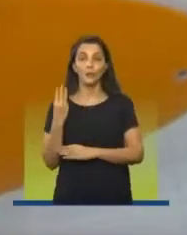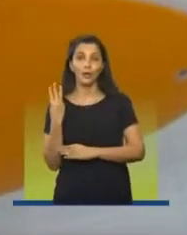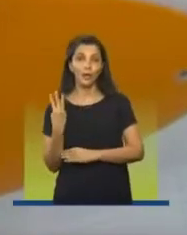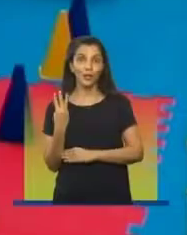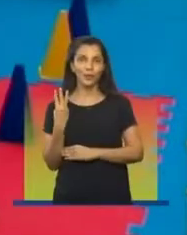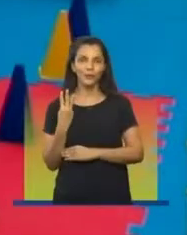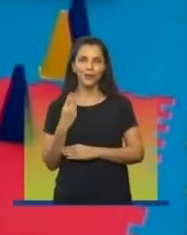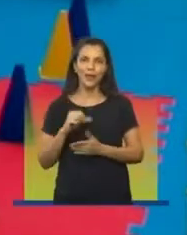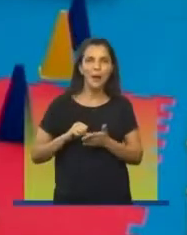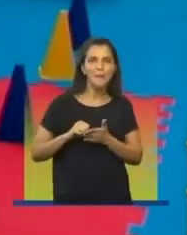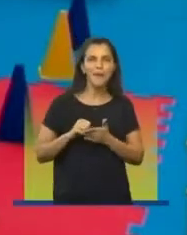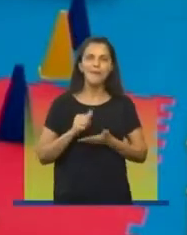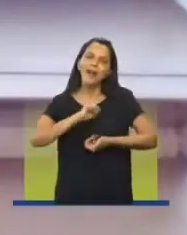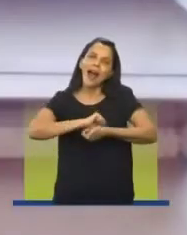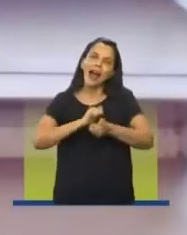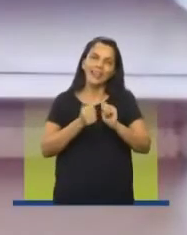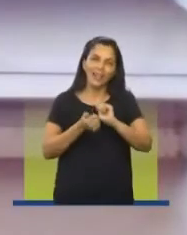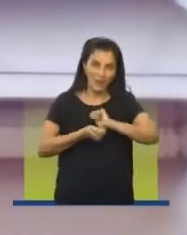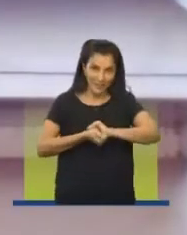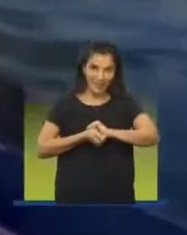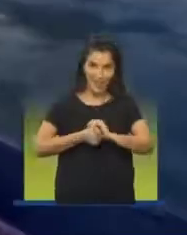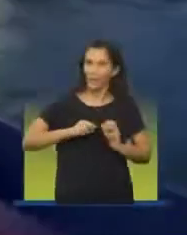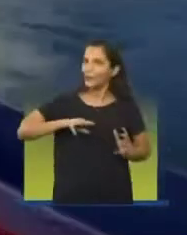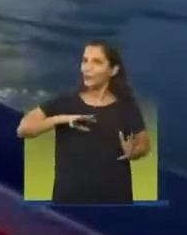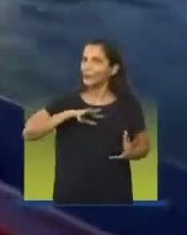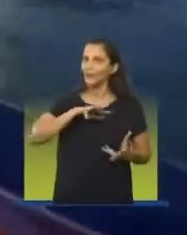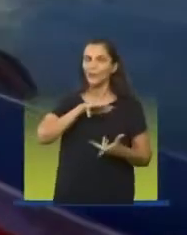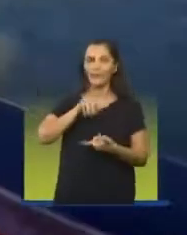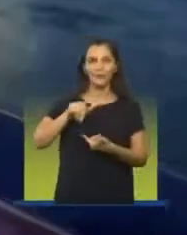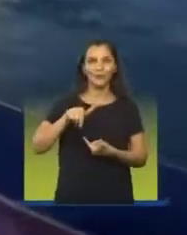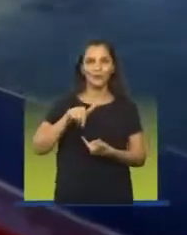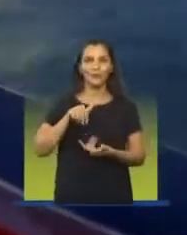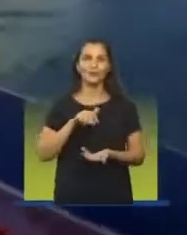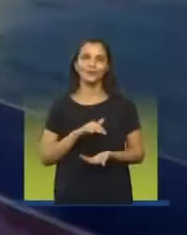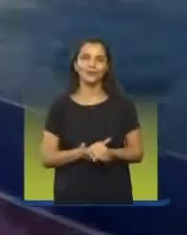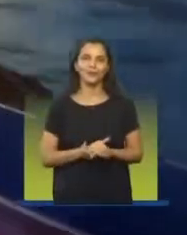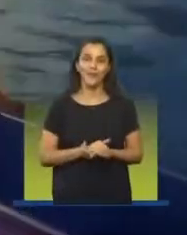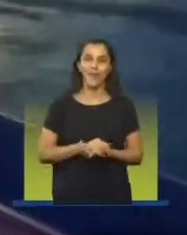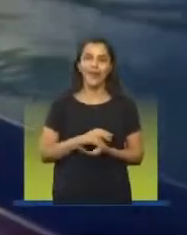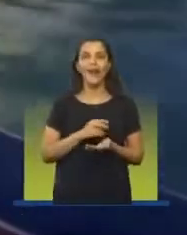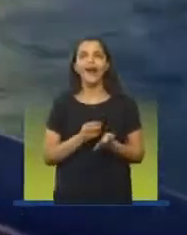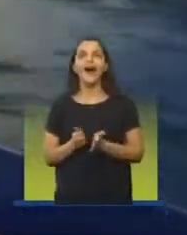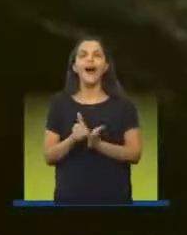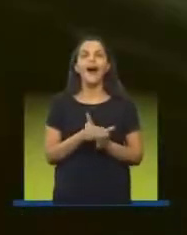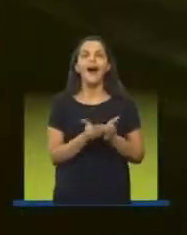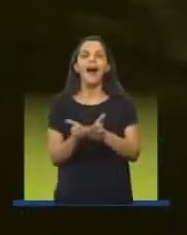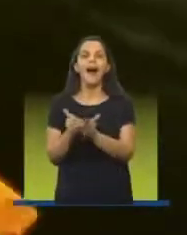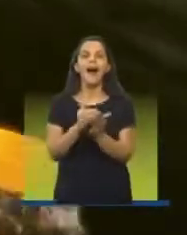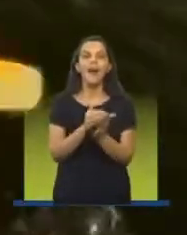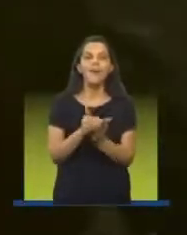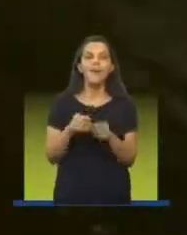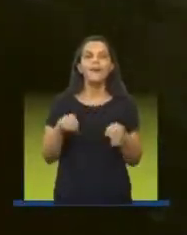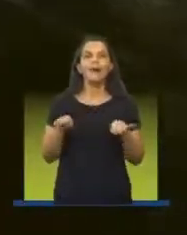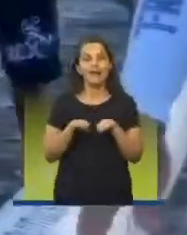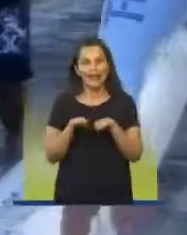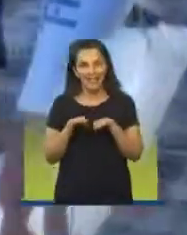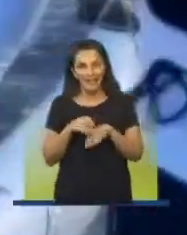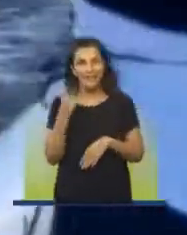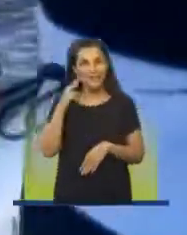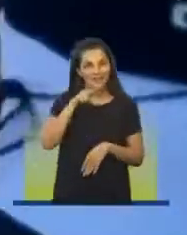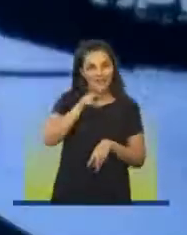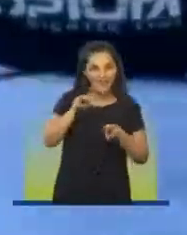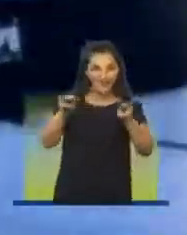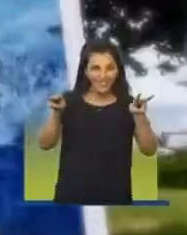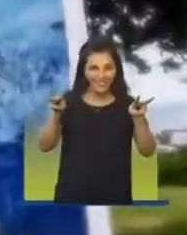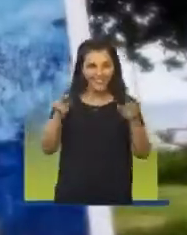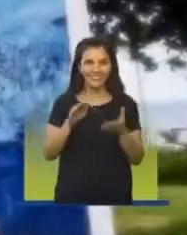escola de surf adaptada do mundo. As canoas havaianas já fazem parte da paisagem Santista. E